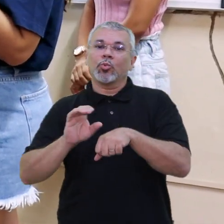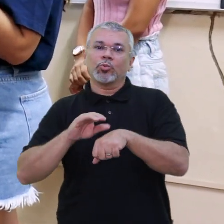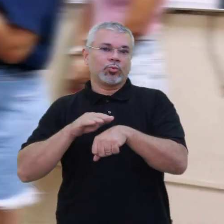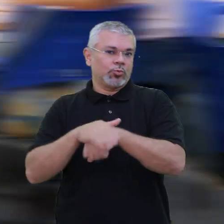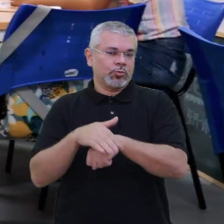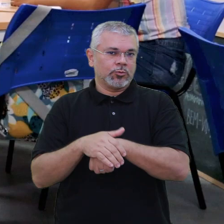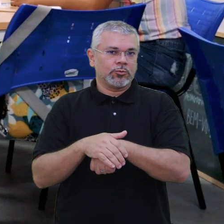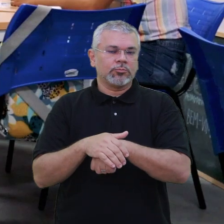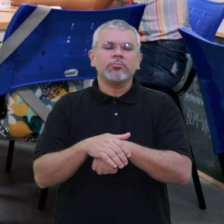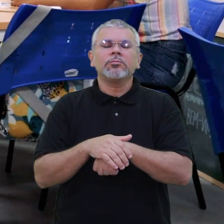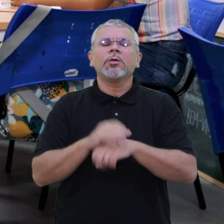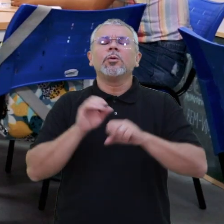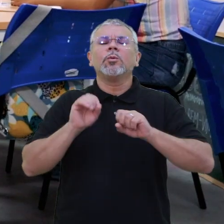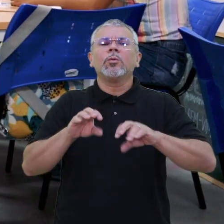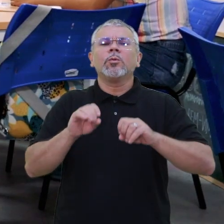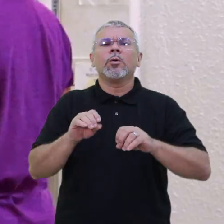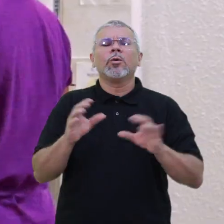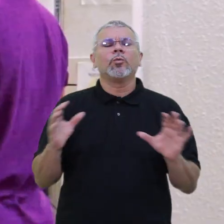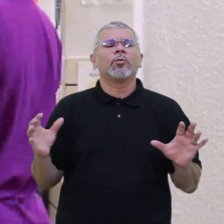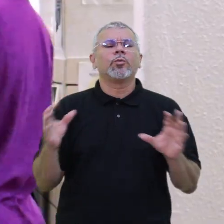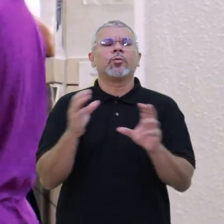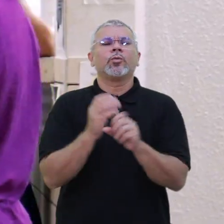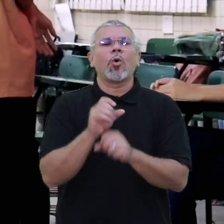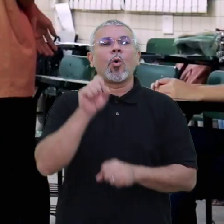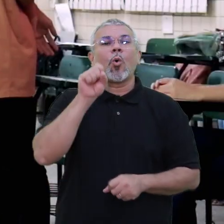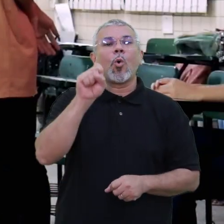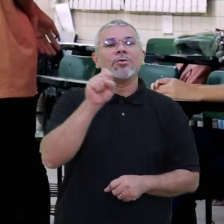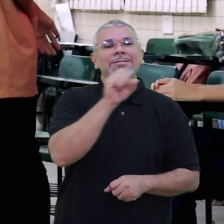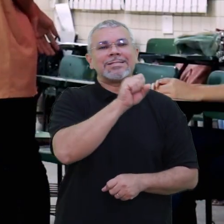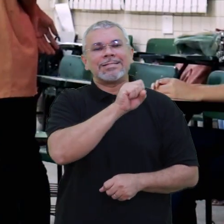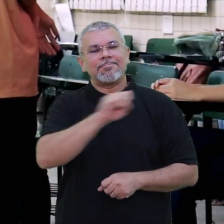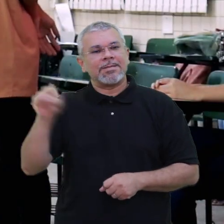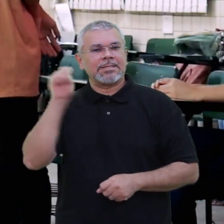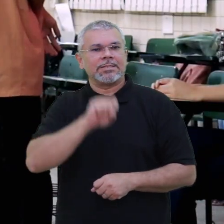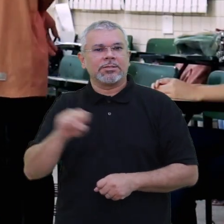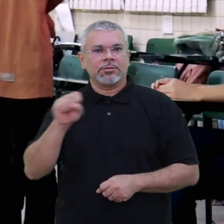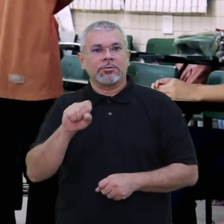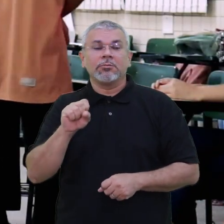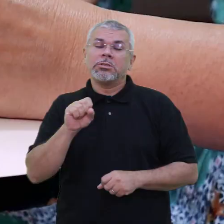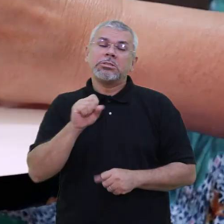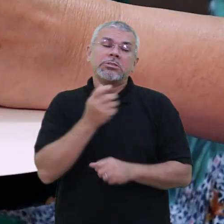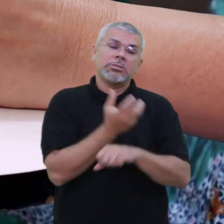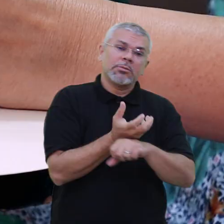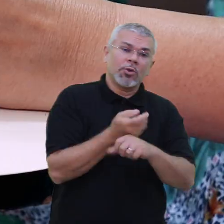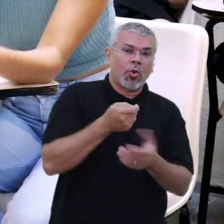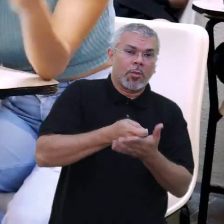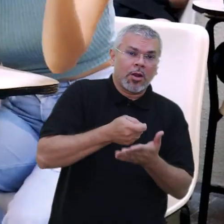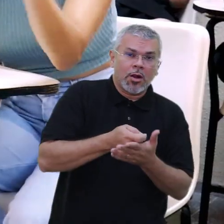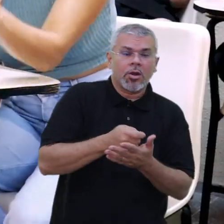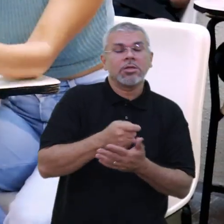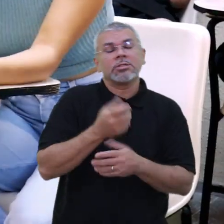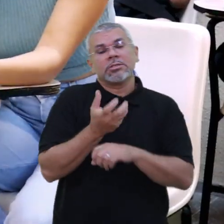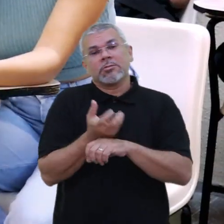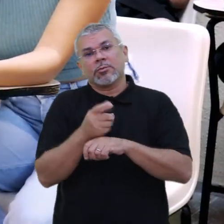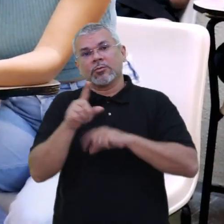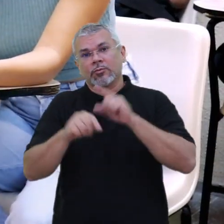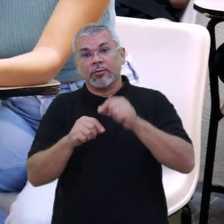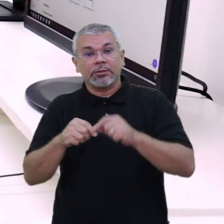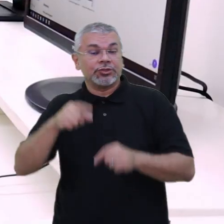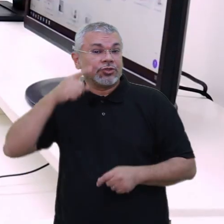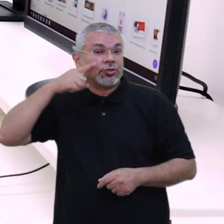para o noturno. A graduação é ministrada em oito semestres, com disciplinas obrigatórias e optativas, estágios